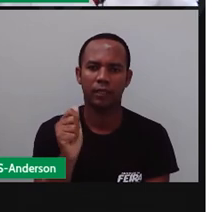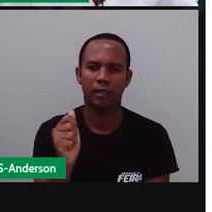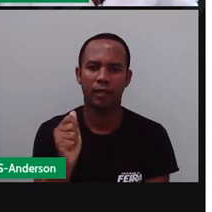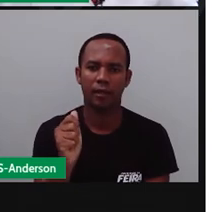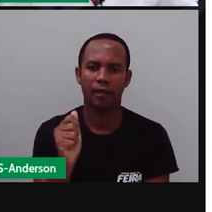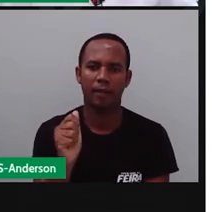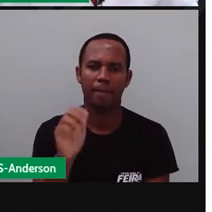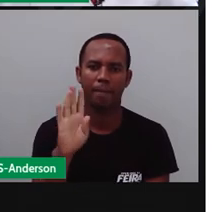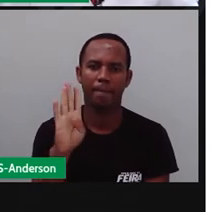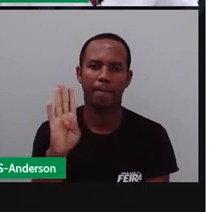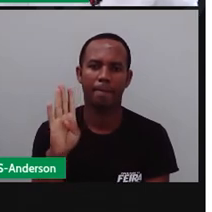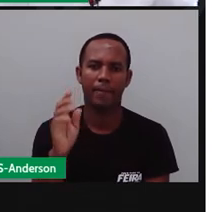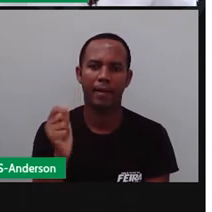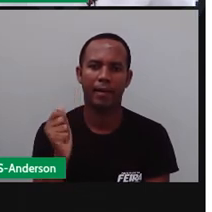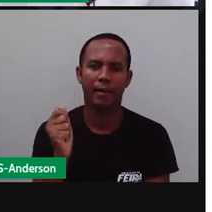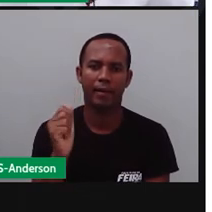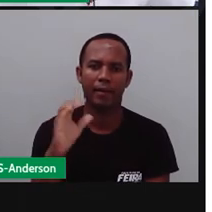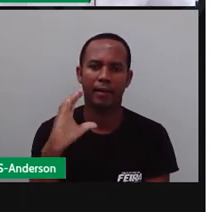Abacaxi.